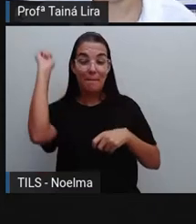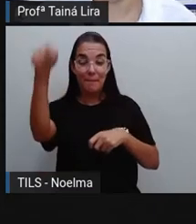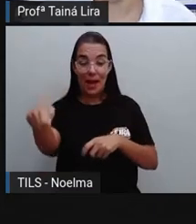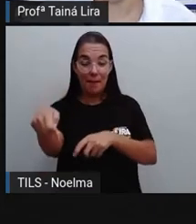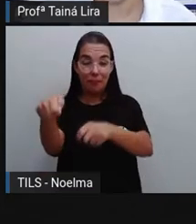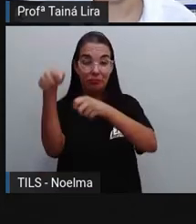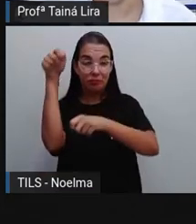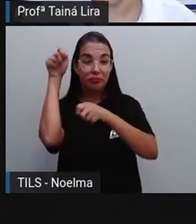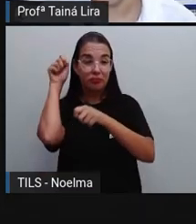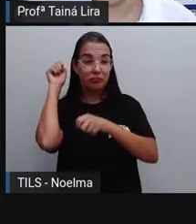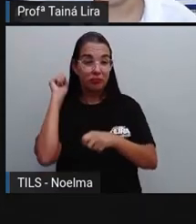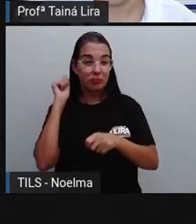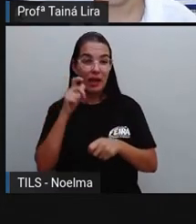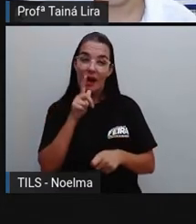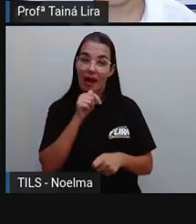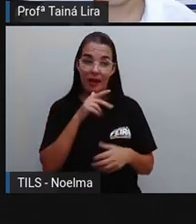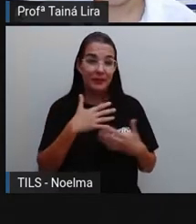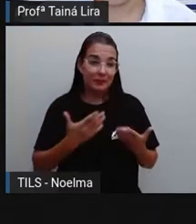água, no mar ou no rio, né?